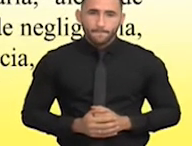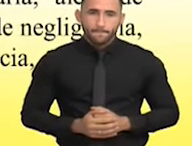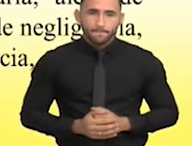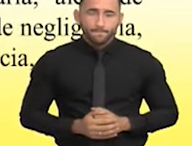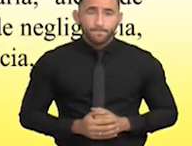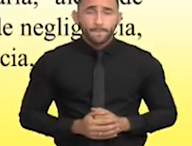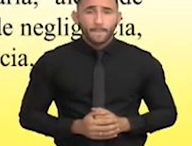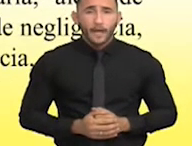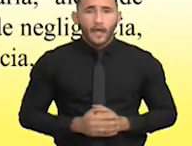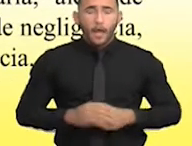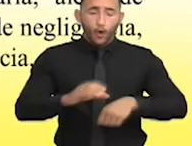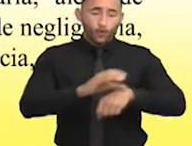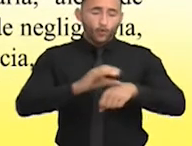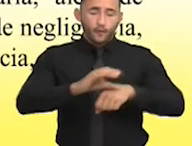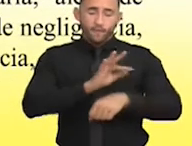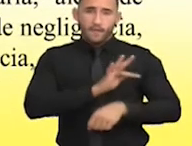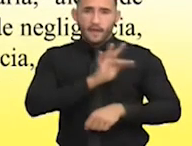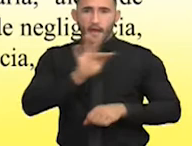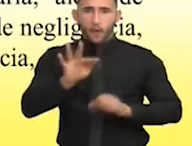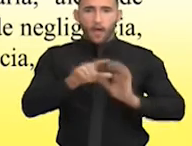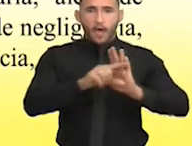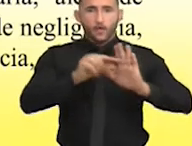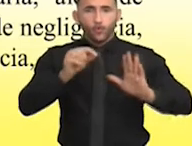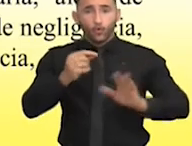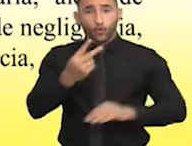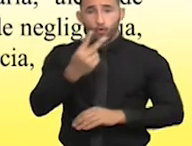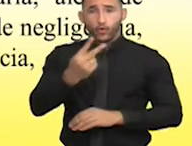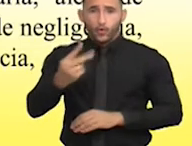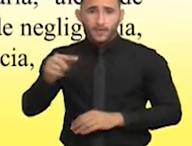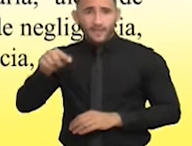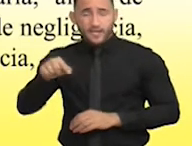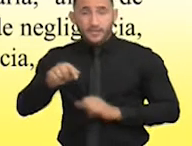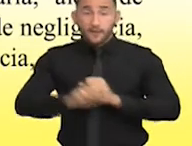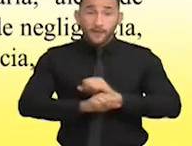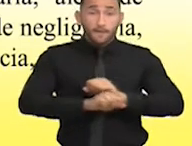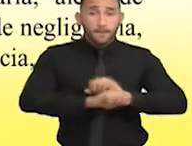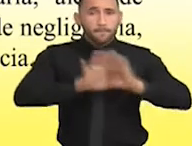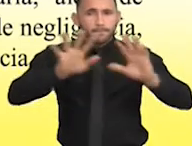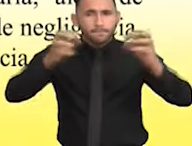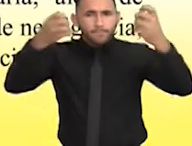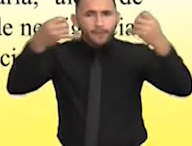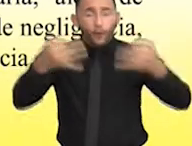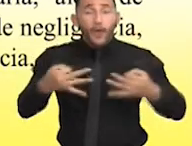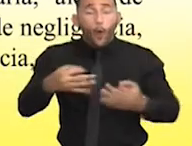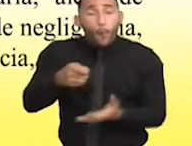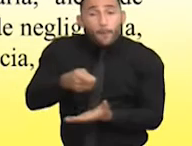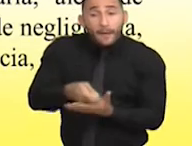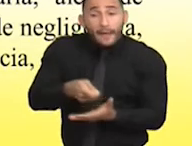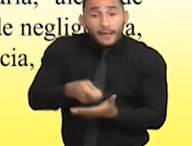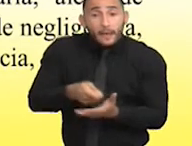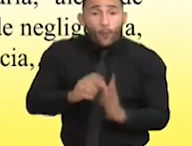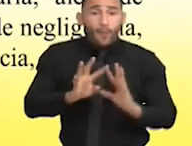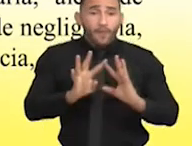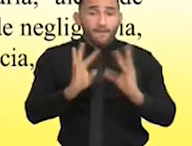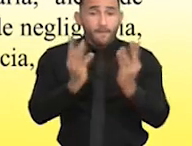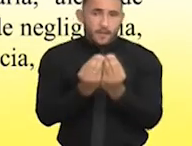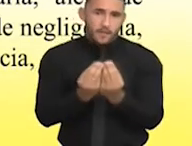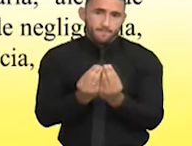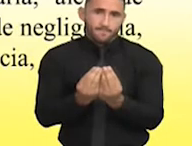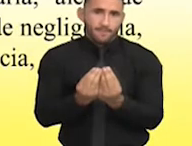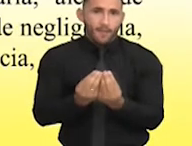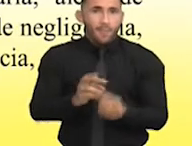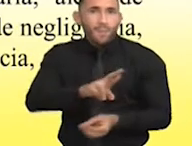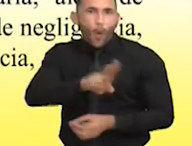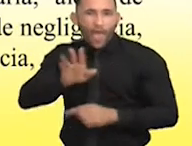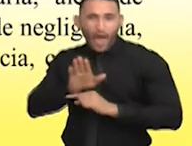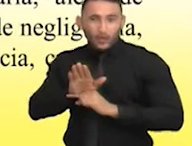A Constituição Federal, no seu artigo 227, ela deixa claro que é dever da família. Pessoal, eu dei até destaque, é dever, não